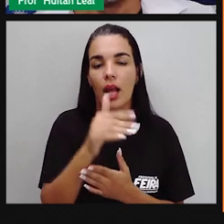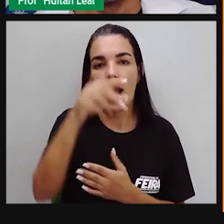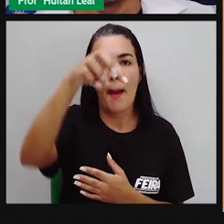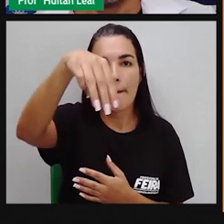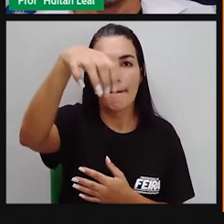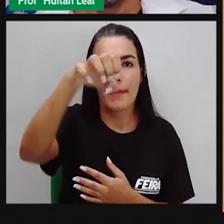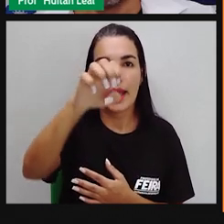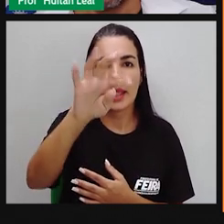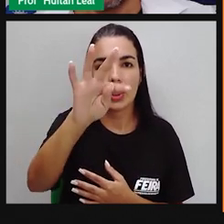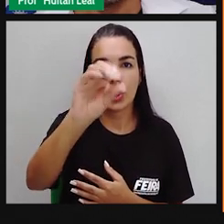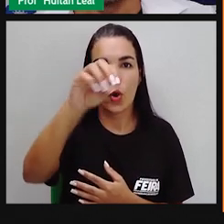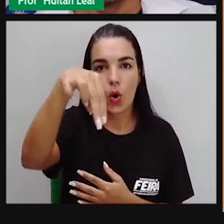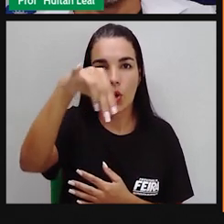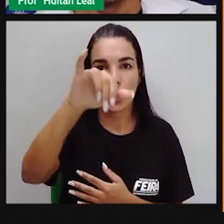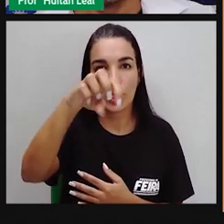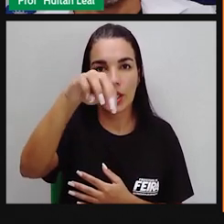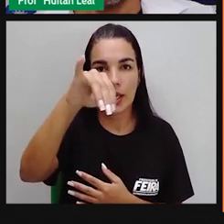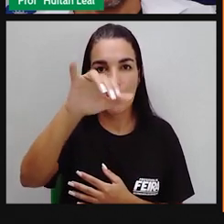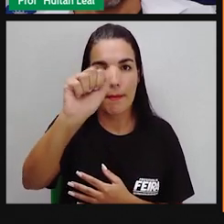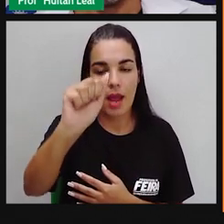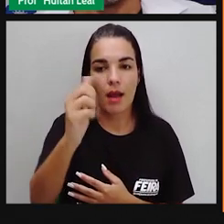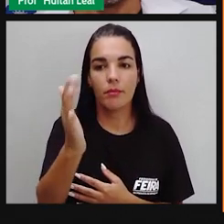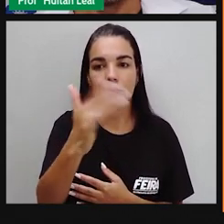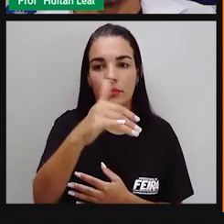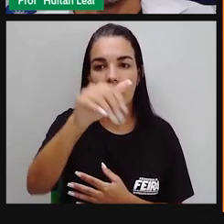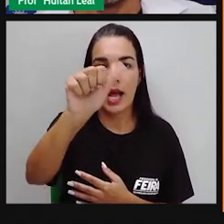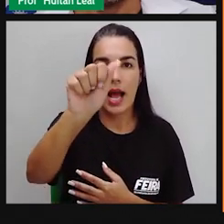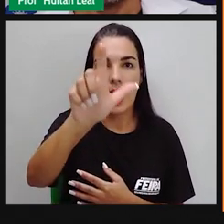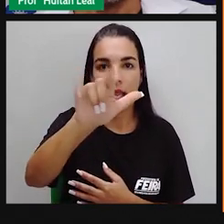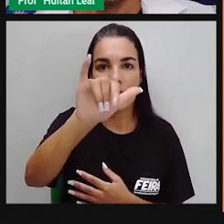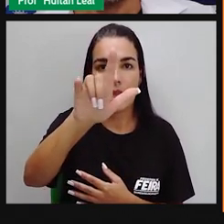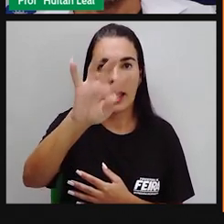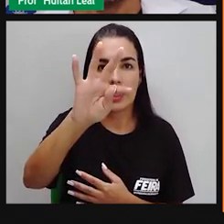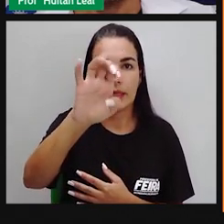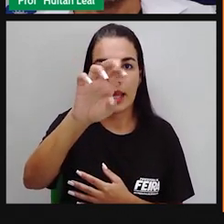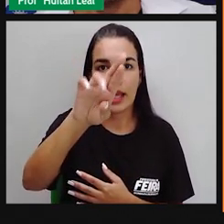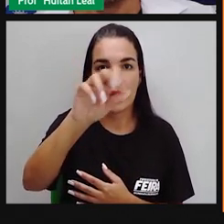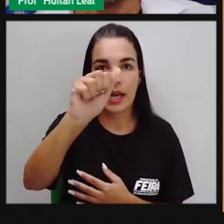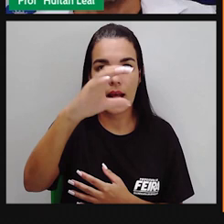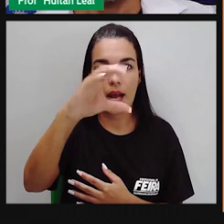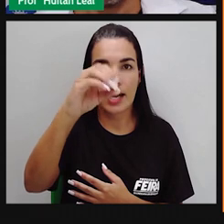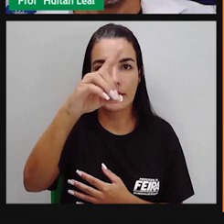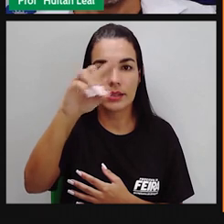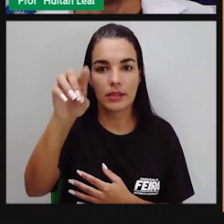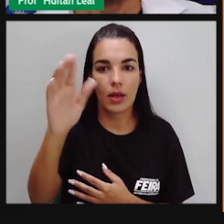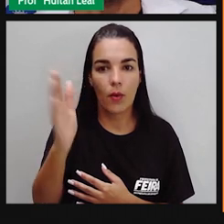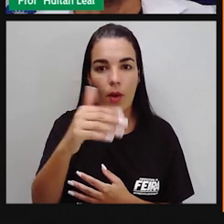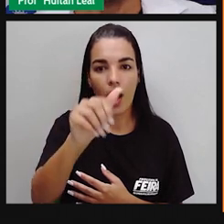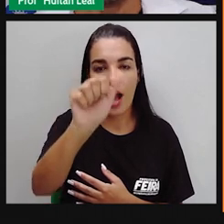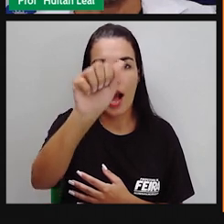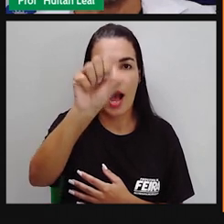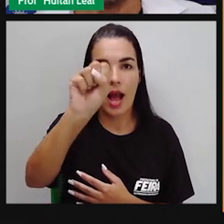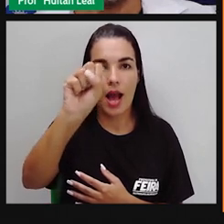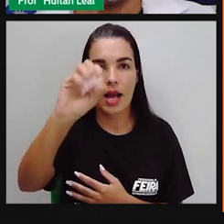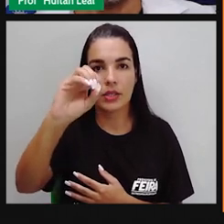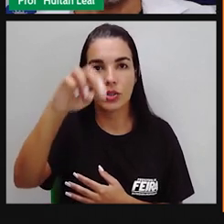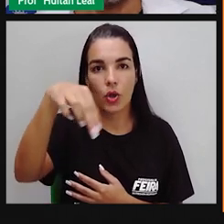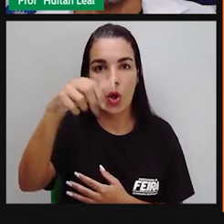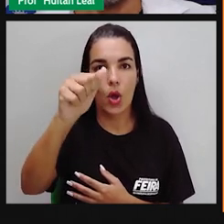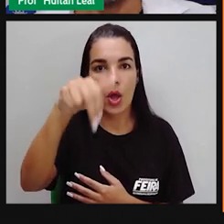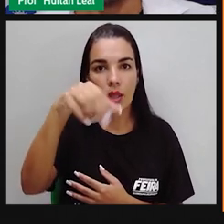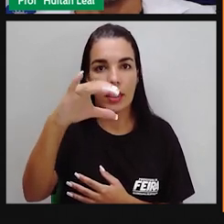aliteração, a assonância, a onomatopéia, o eufemismo e a antítese.